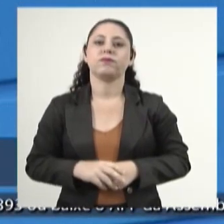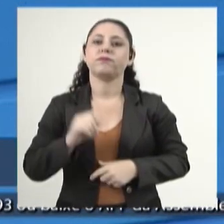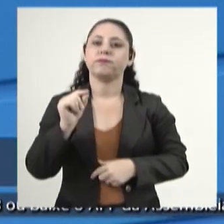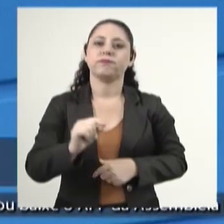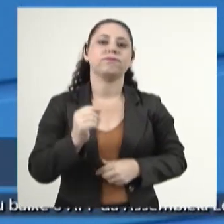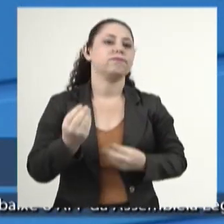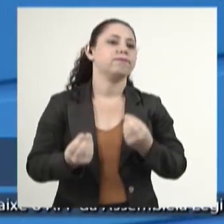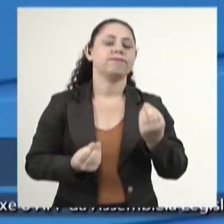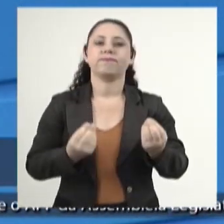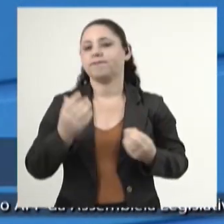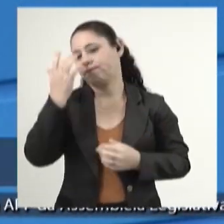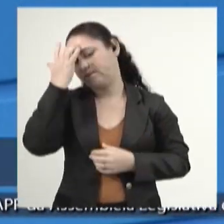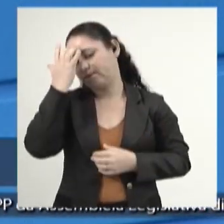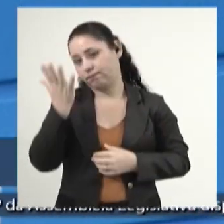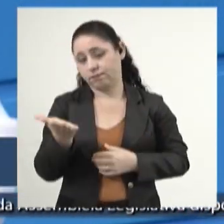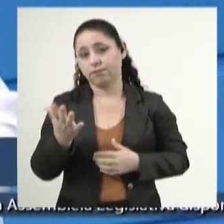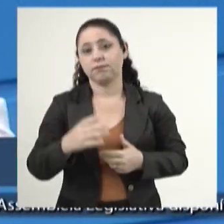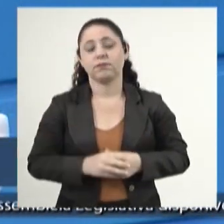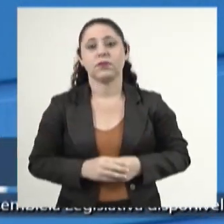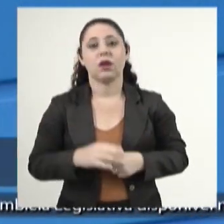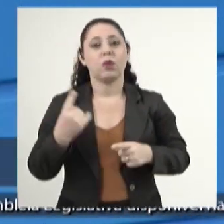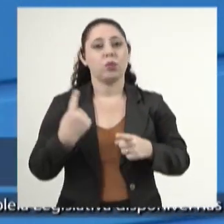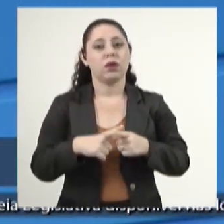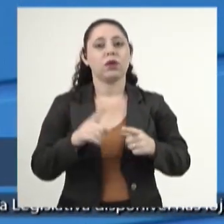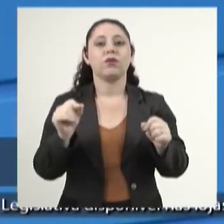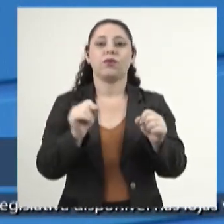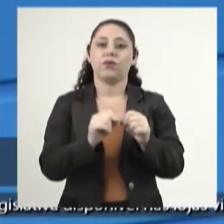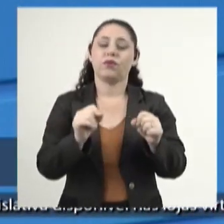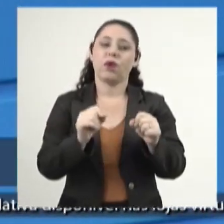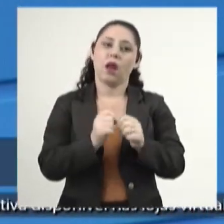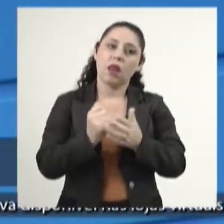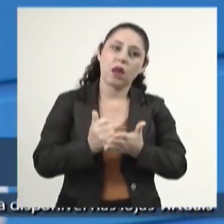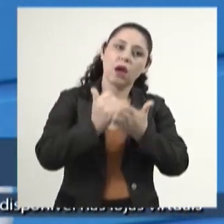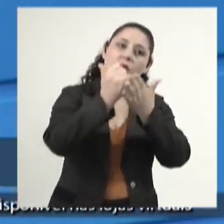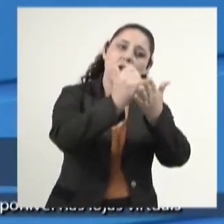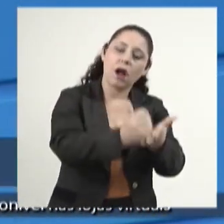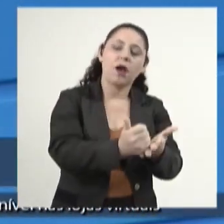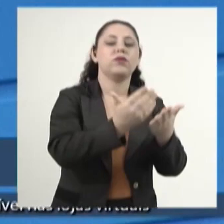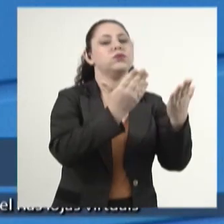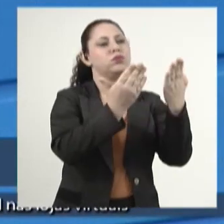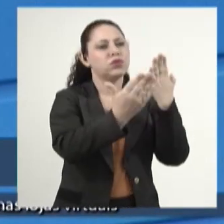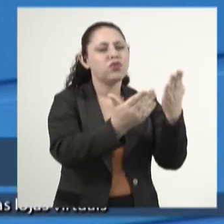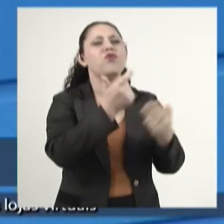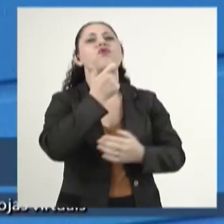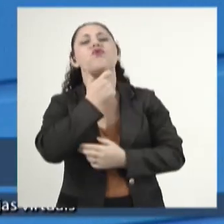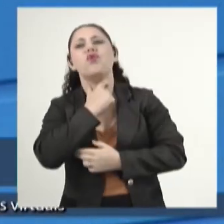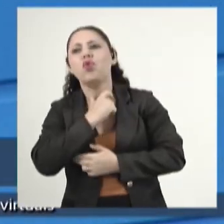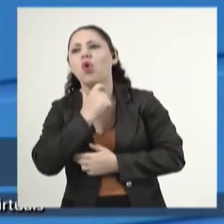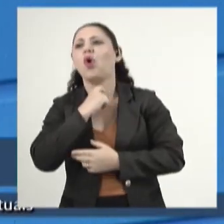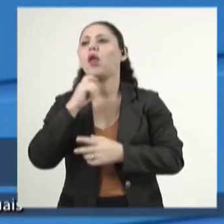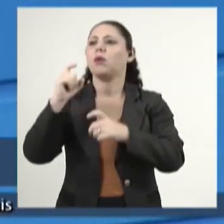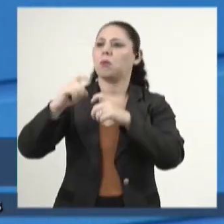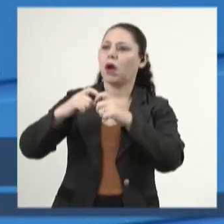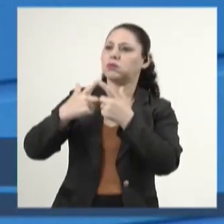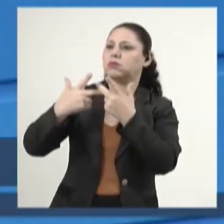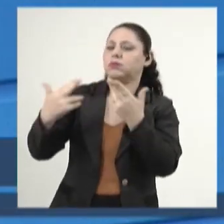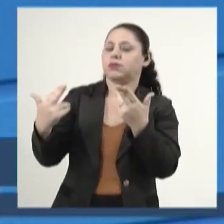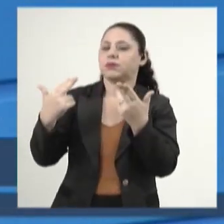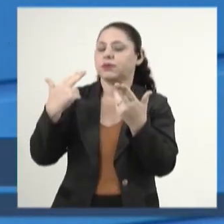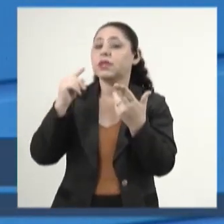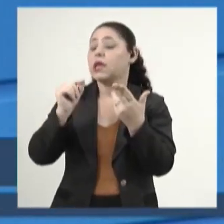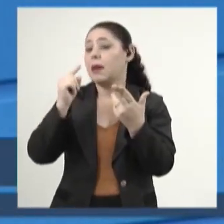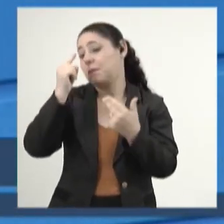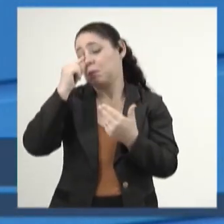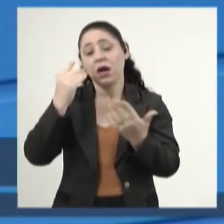isso aqui, de alguma forma, vai facilitar, porque quem faz esse transporte, quem leva num psicólogo, num fonoaudiólogo, normalmente